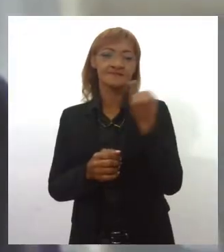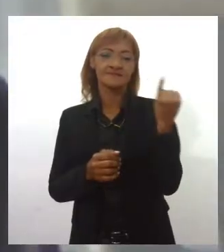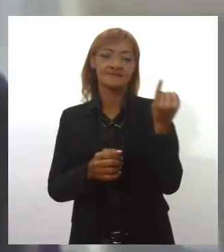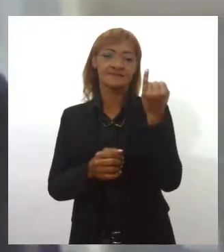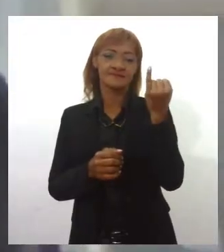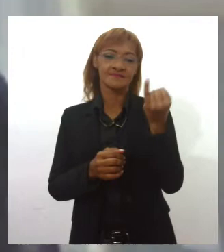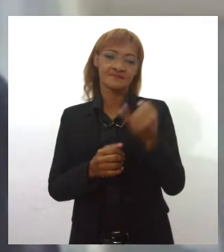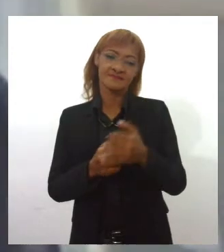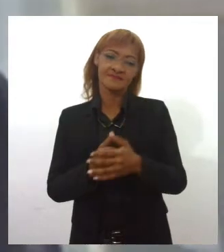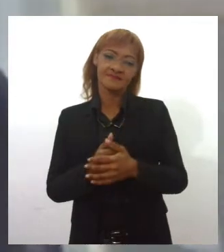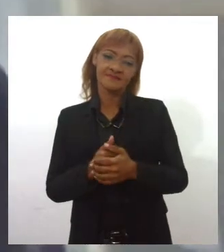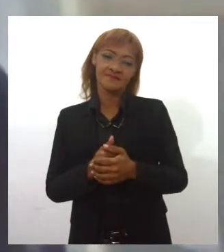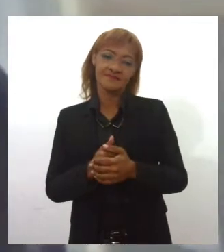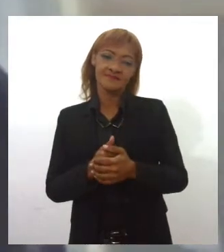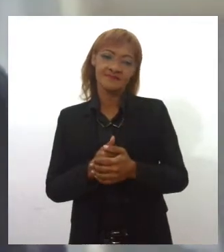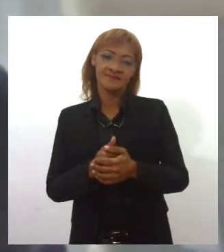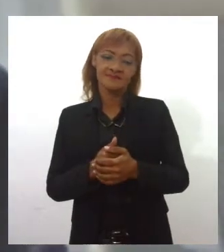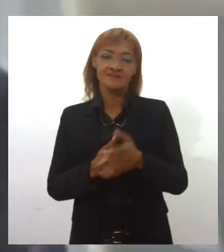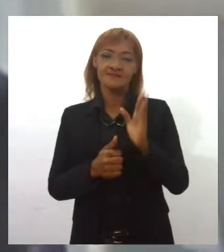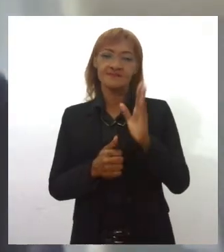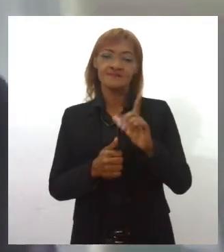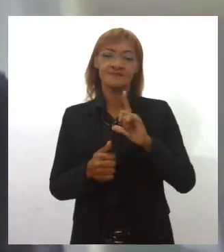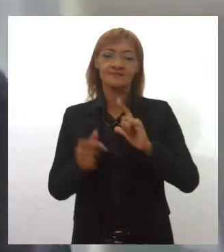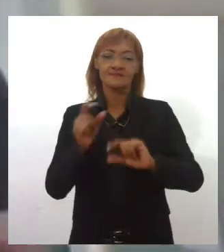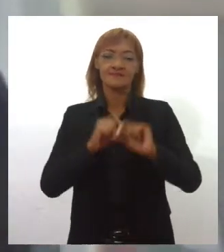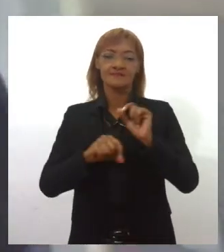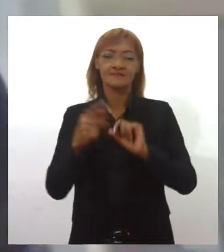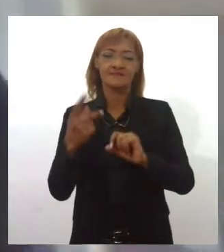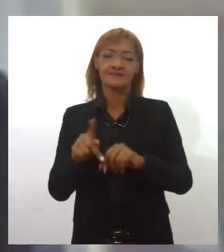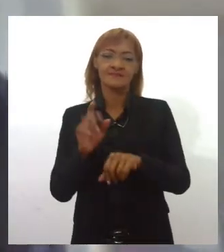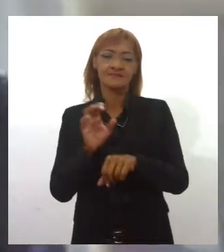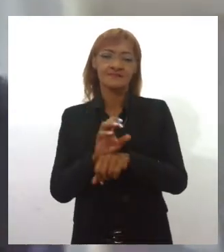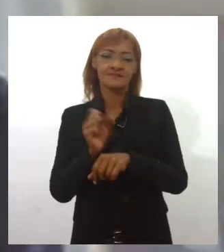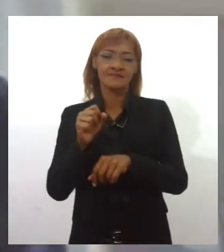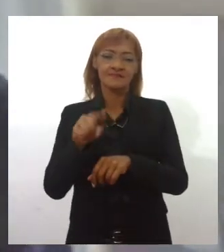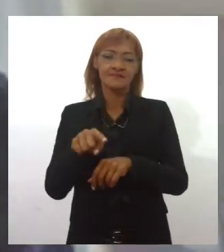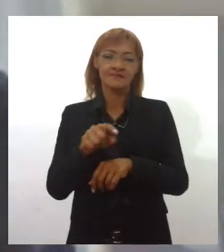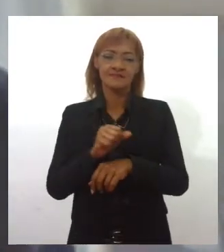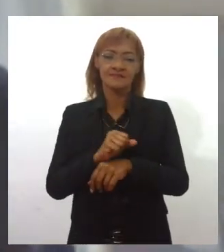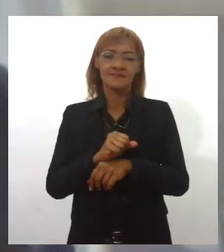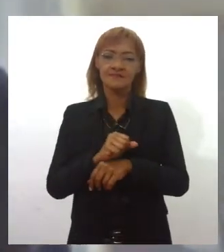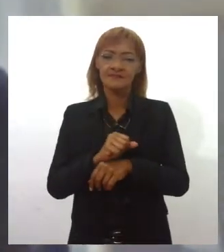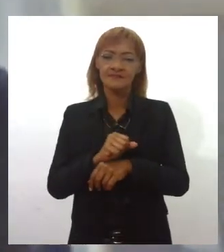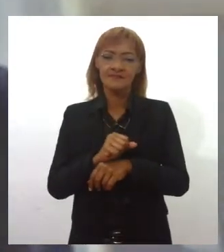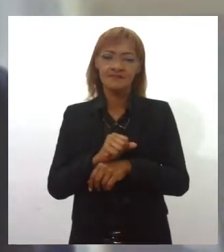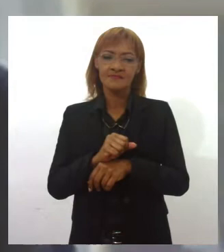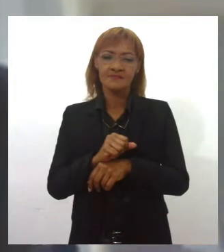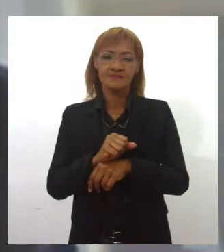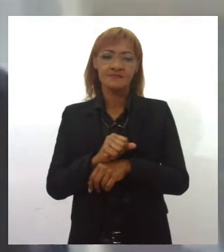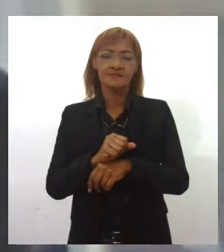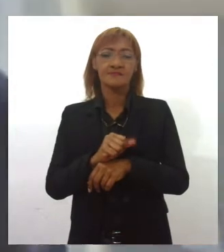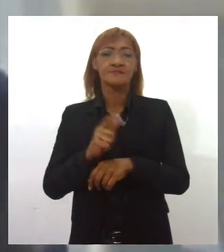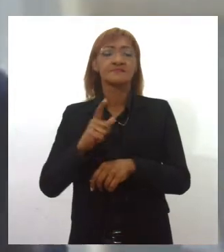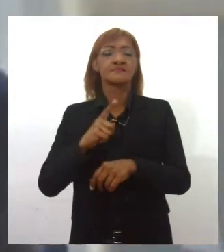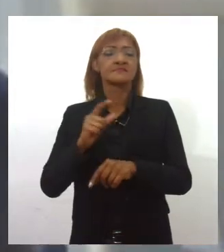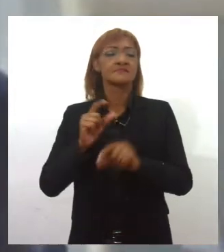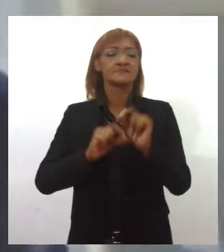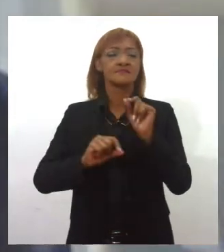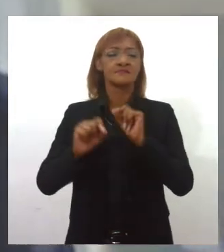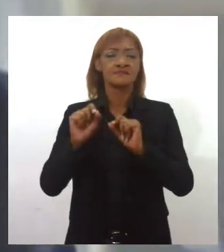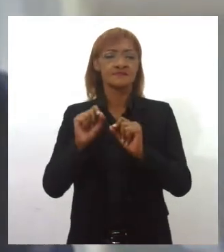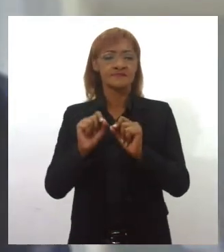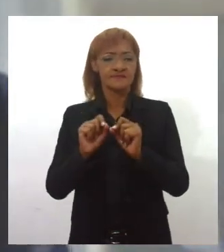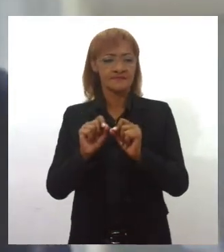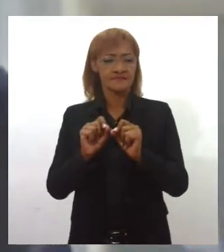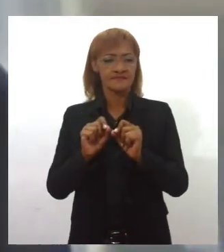conferências intermunicipais no Estado de Sergipe, basicamente por um compacto que existe a partir das